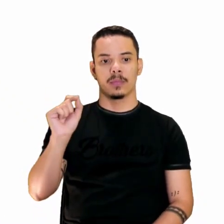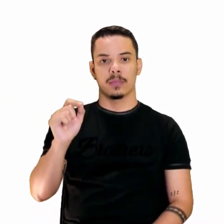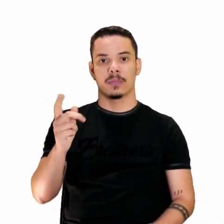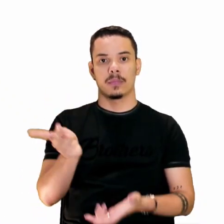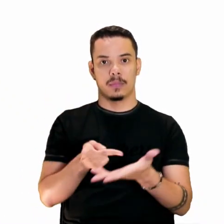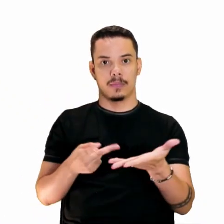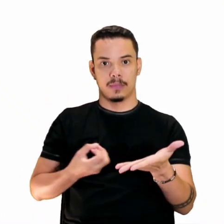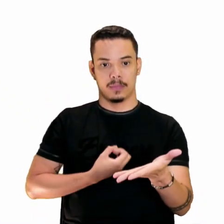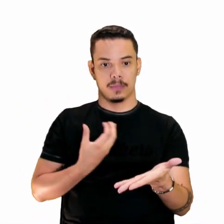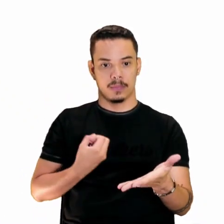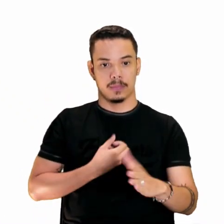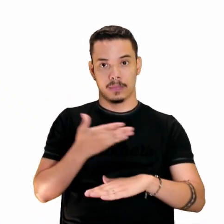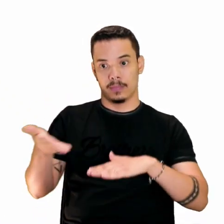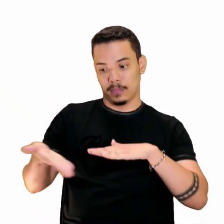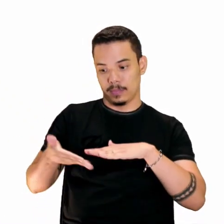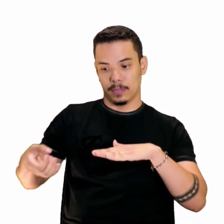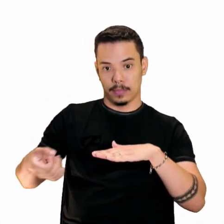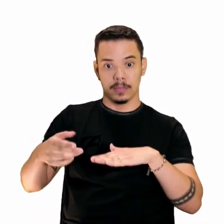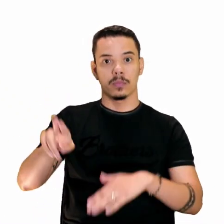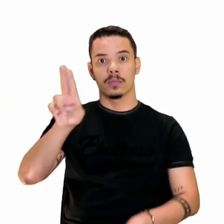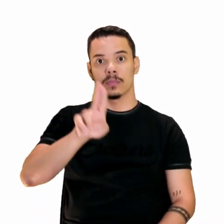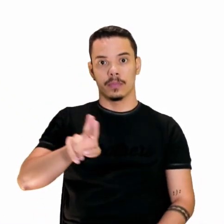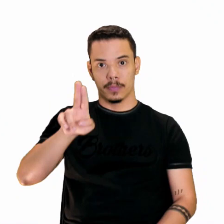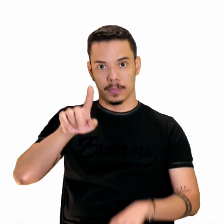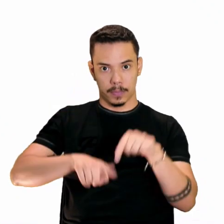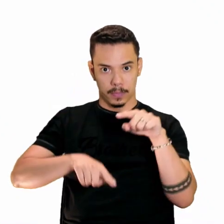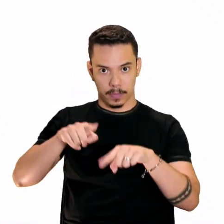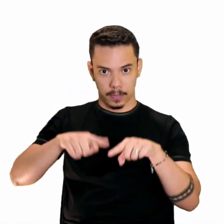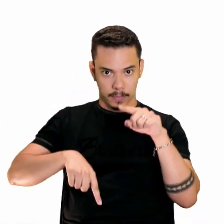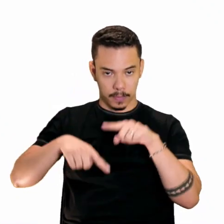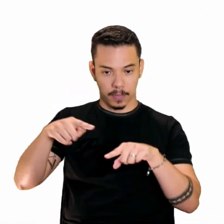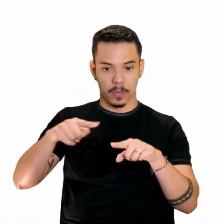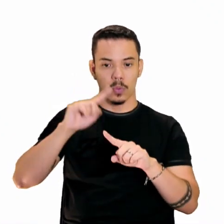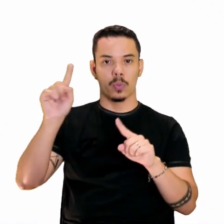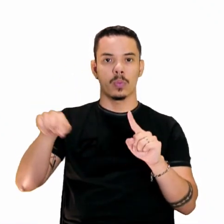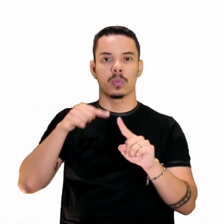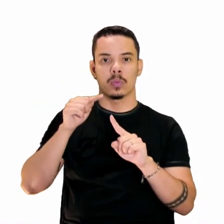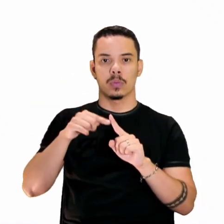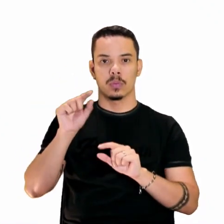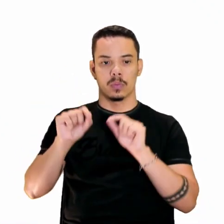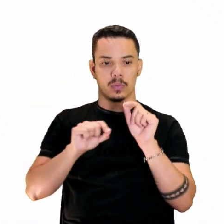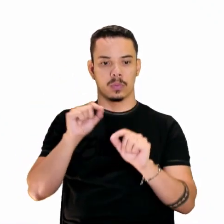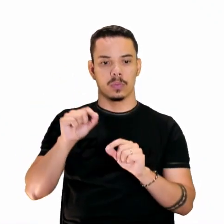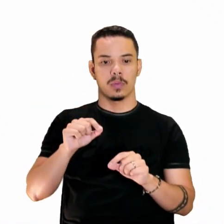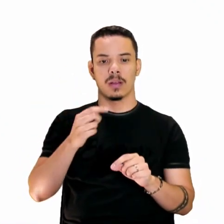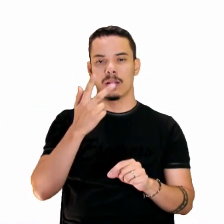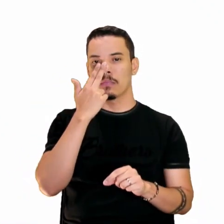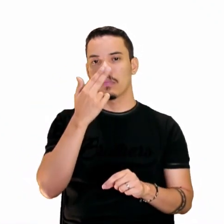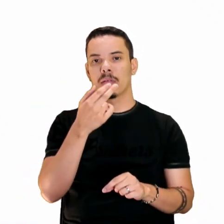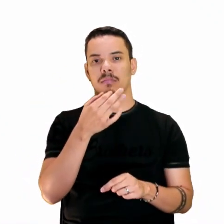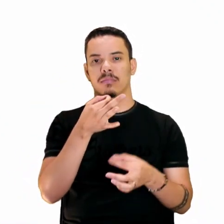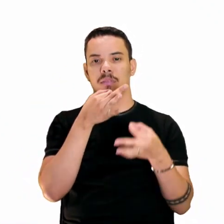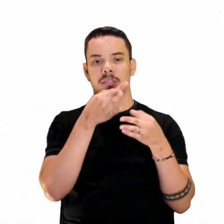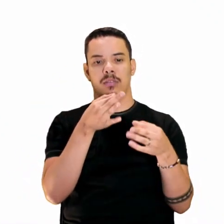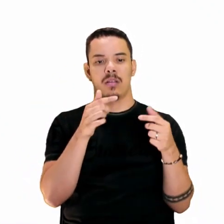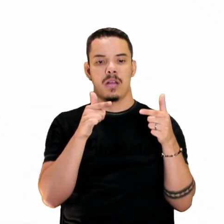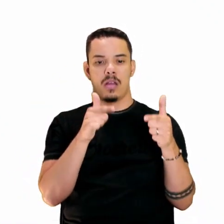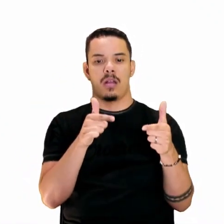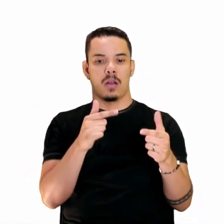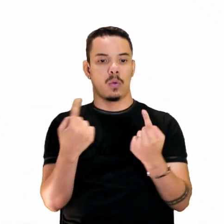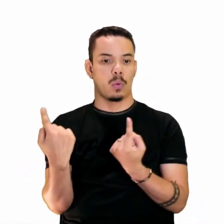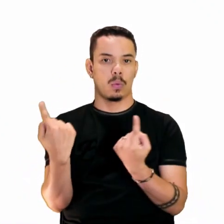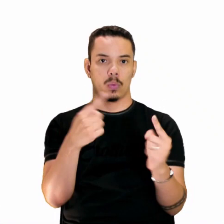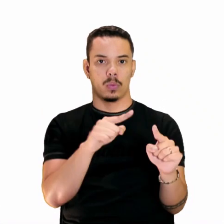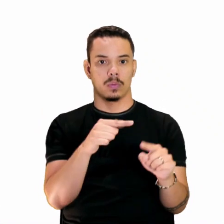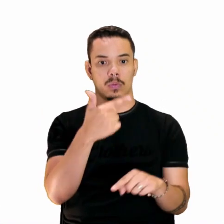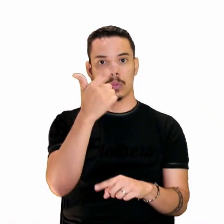modernistas, né? E aí, eles utilizavam esse recurso com o objetivo de criticar os moldes de